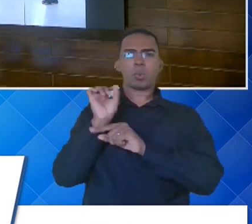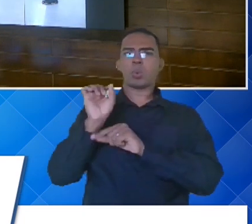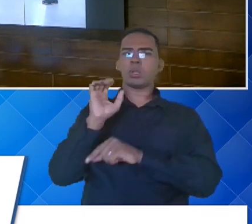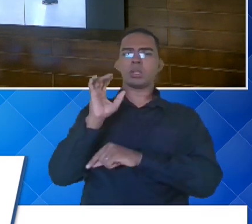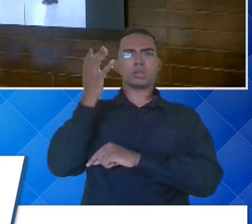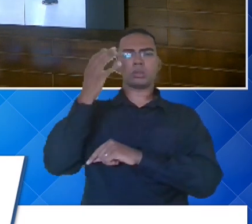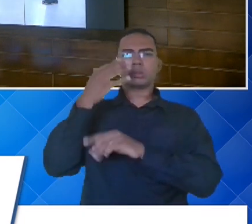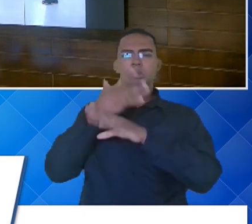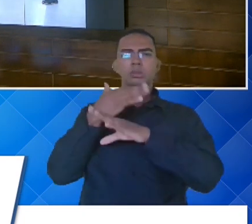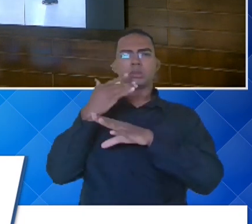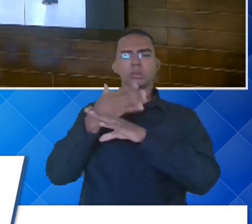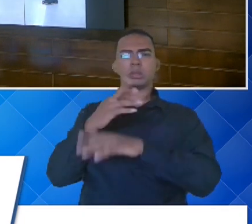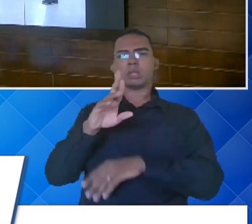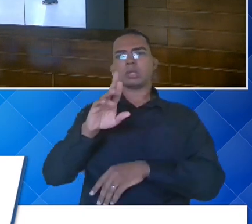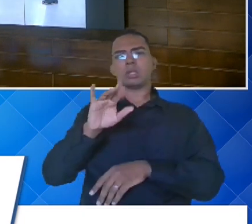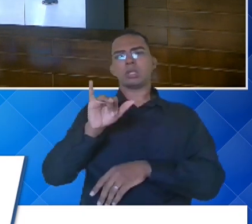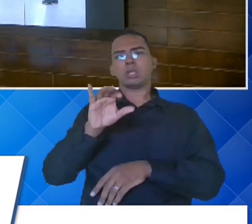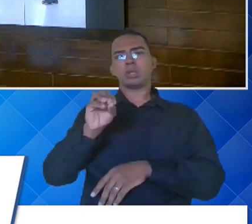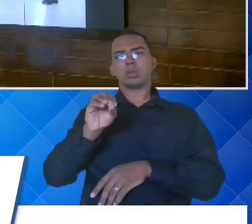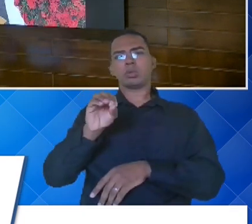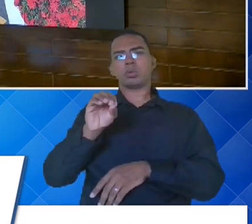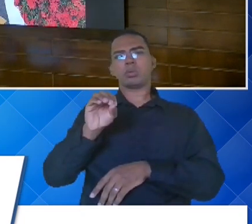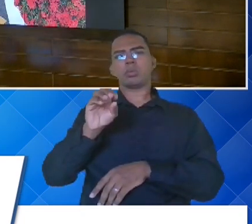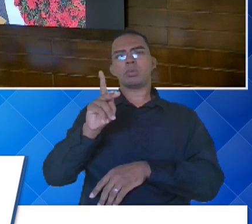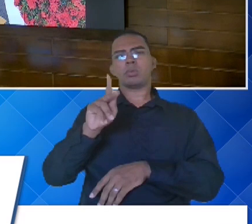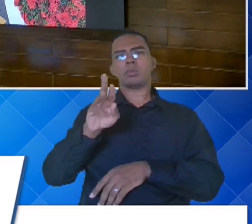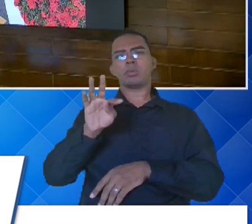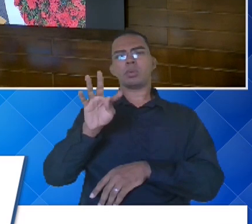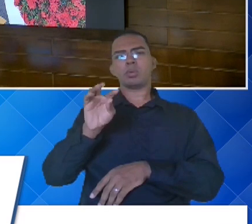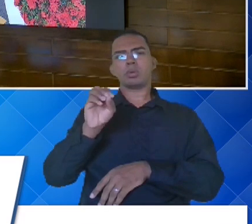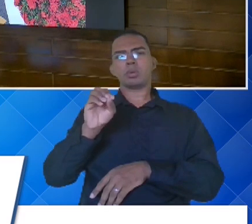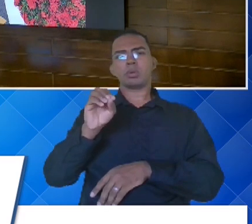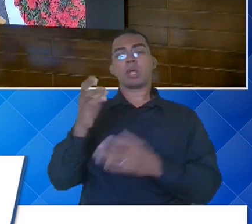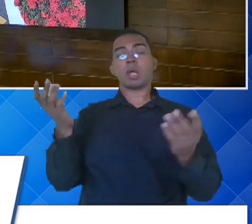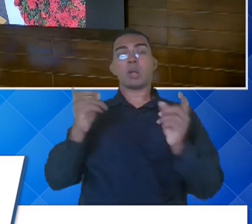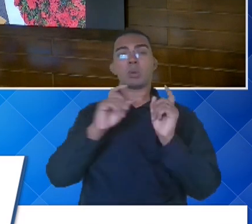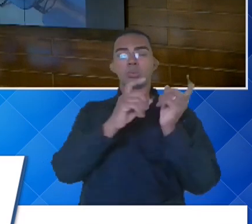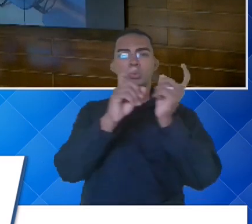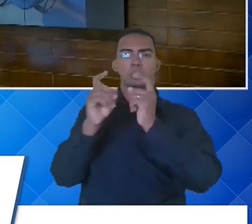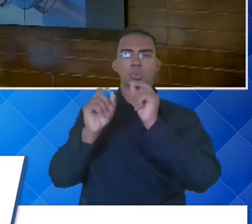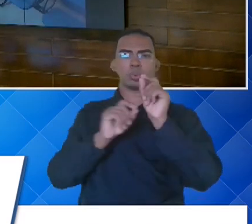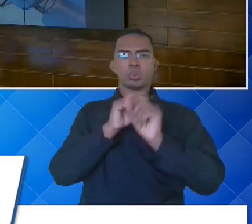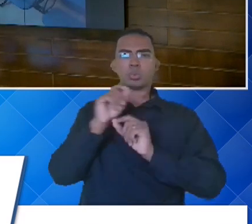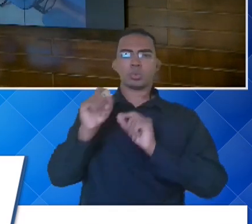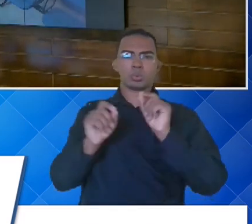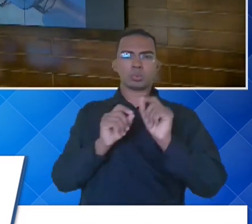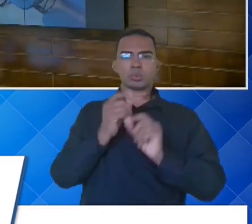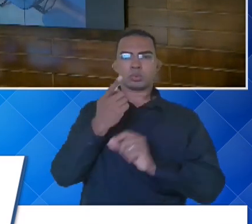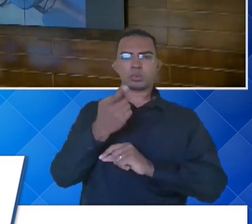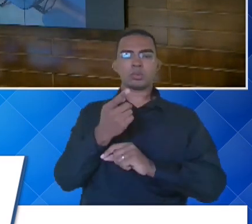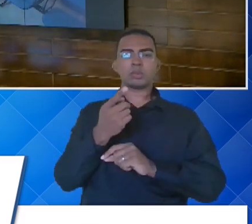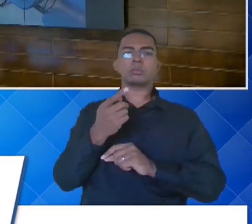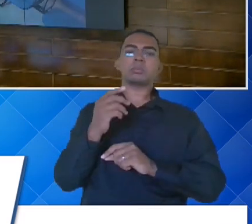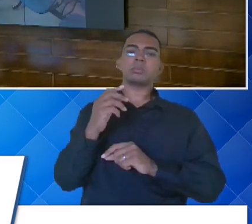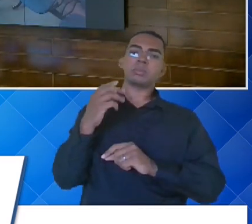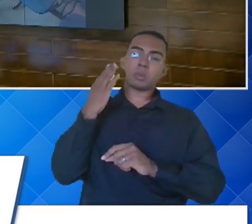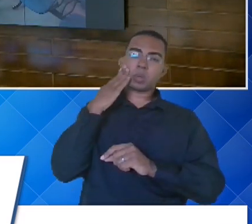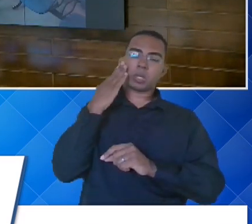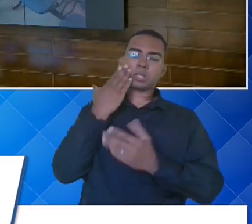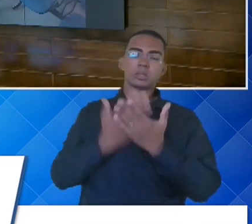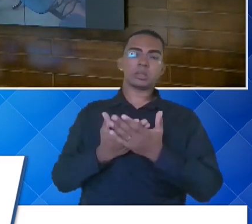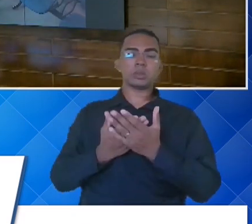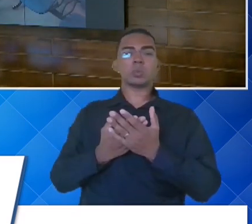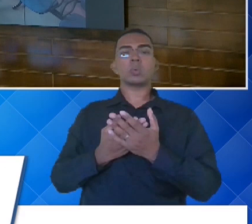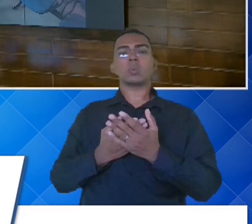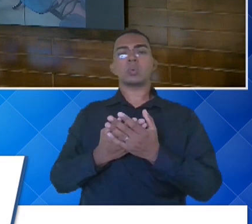cidade de Rio Preto e nós vamos discutir aqui, logo, logo, a questão